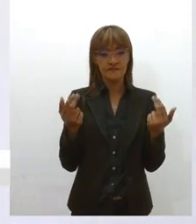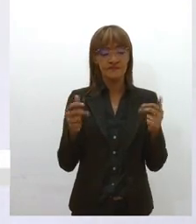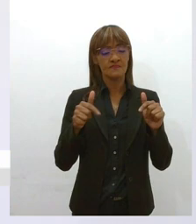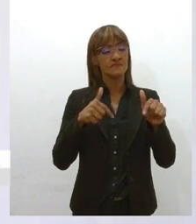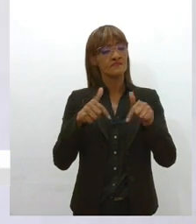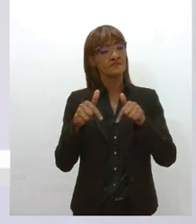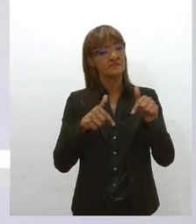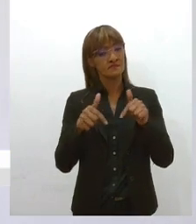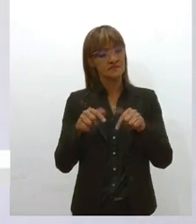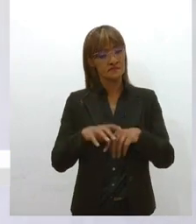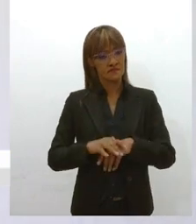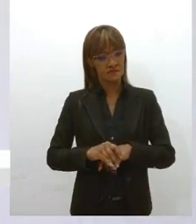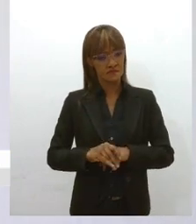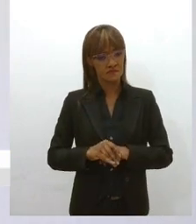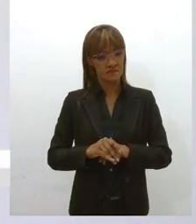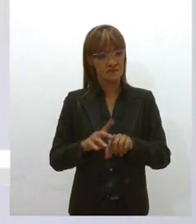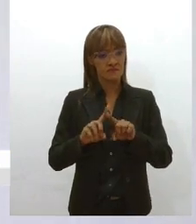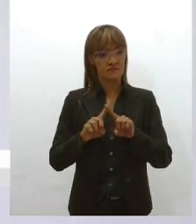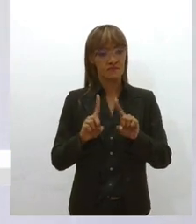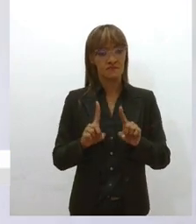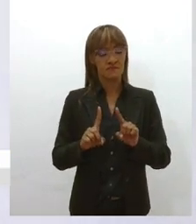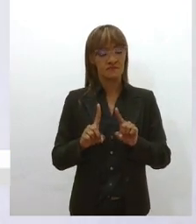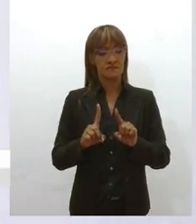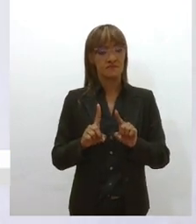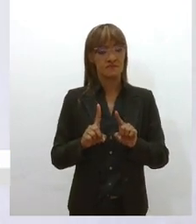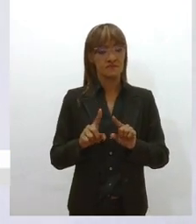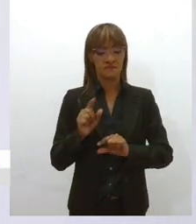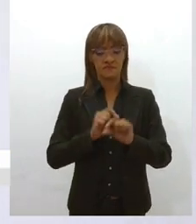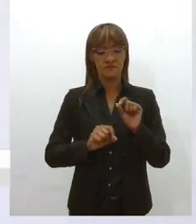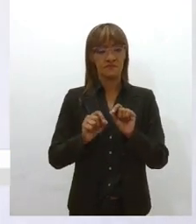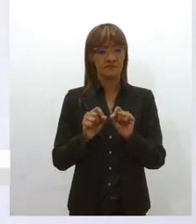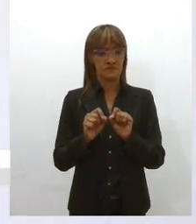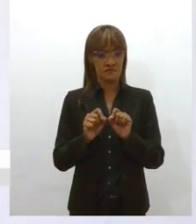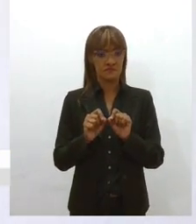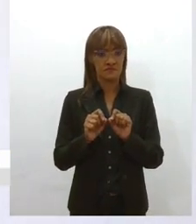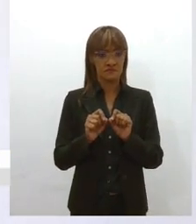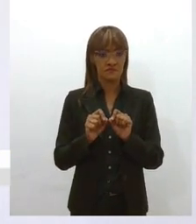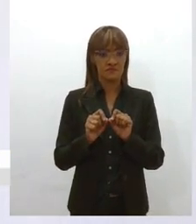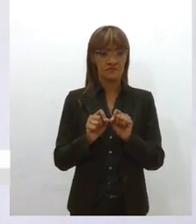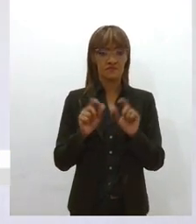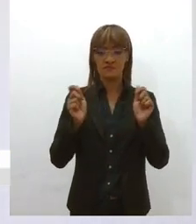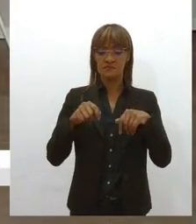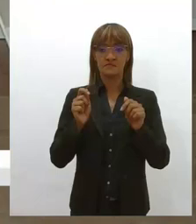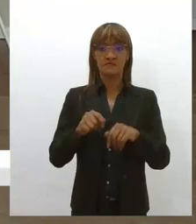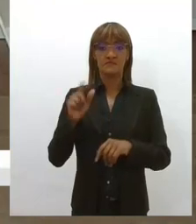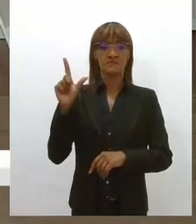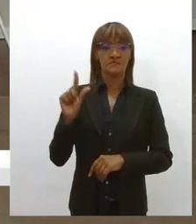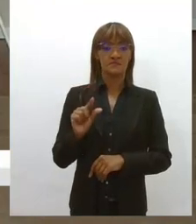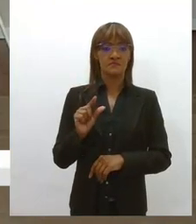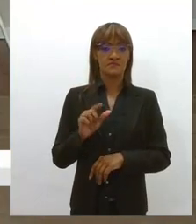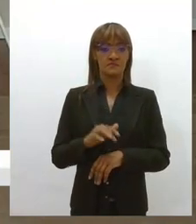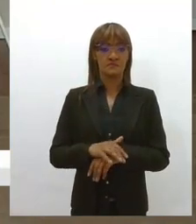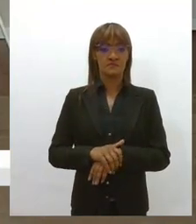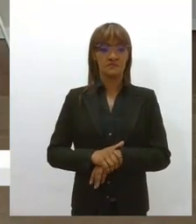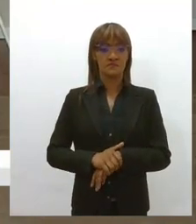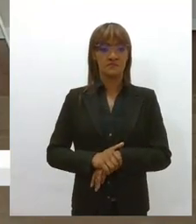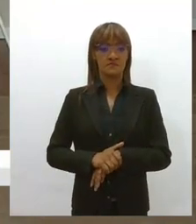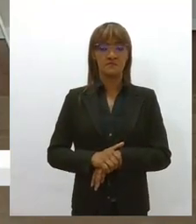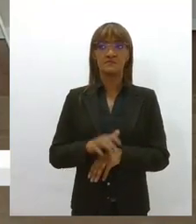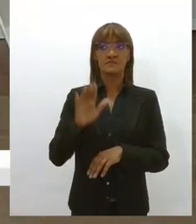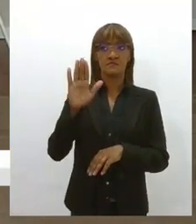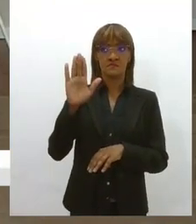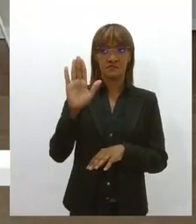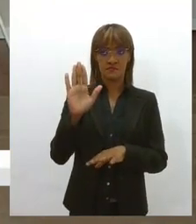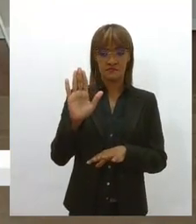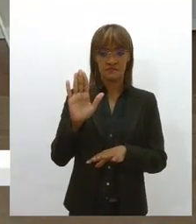mesmas competências, mas de forma mais aviutante possível. Roseli, vamos tentar explicar